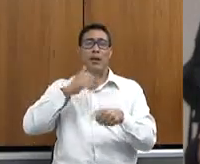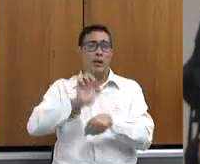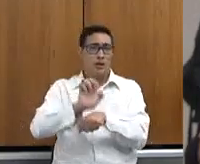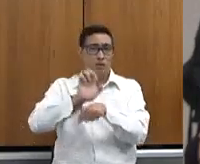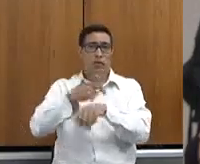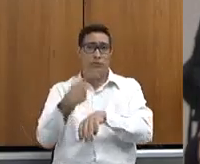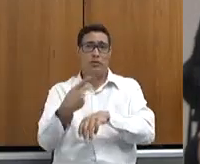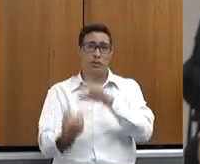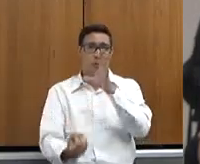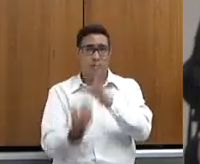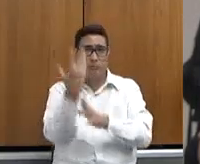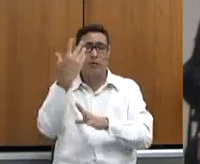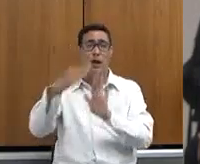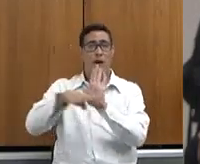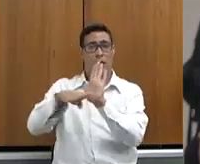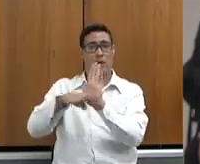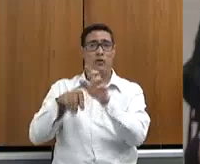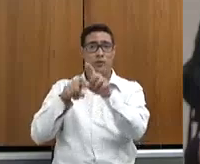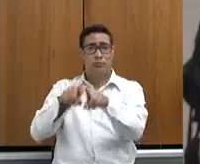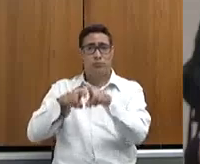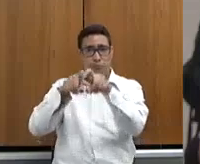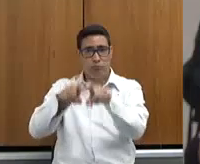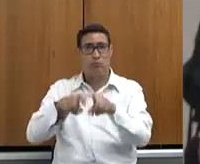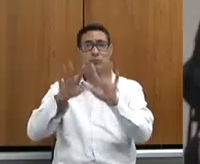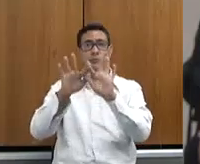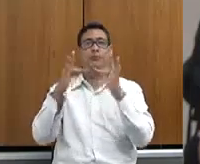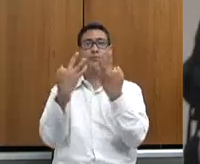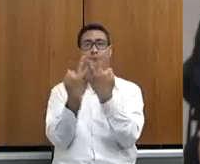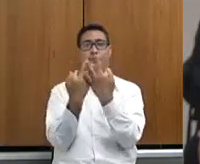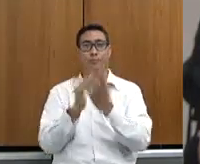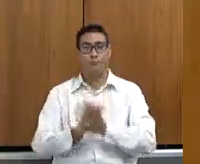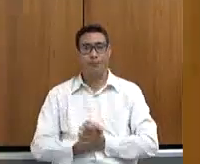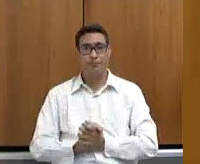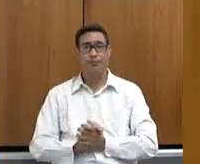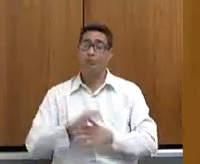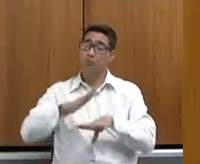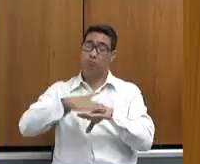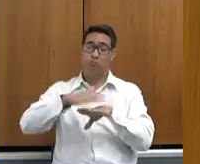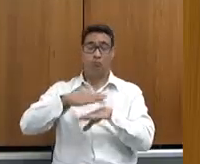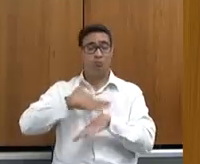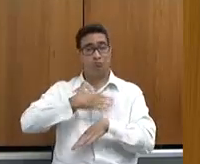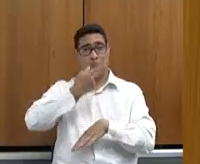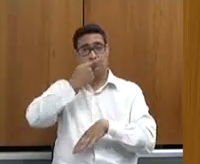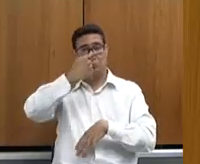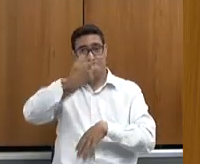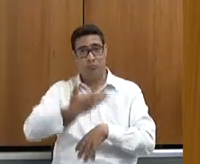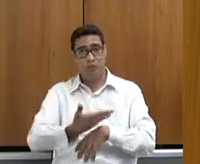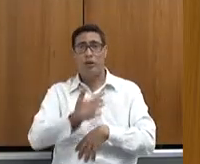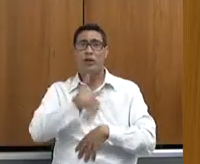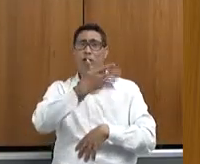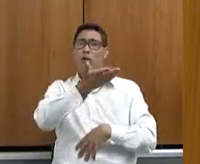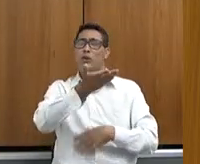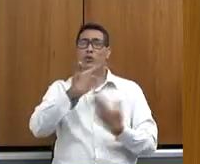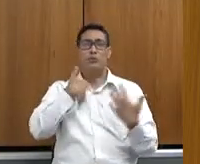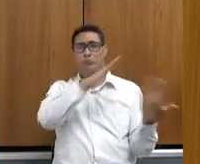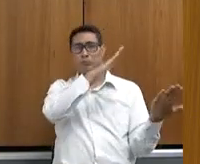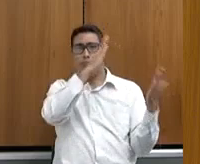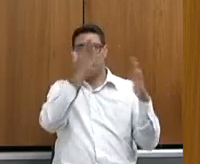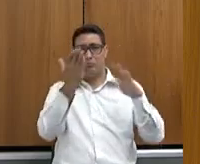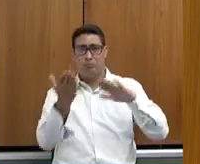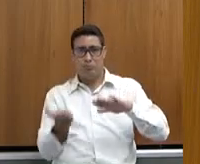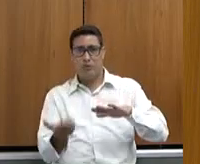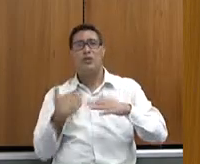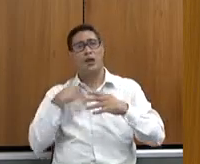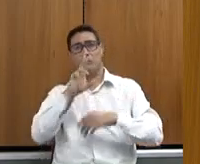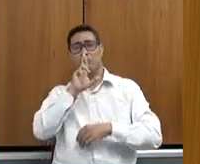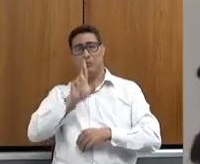à nossa agricultura familiar. Então, essas considerações, presidente, no curso, o secretário já até me respondeu, eu vou formalizar